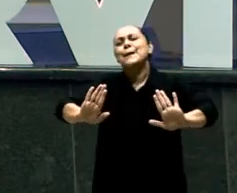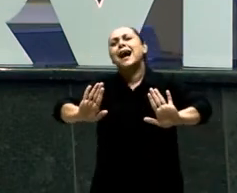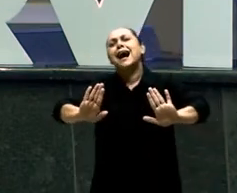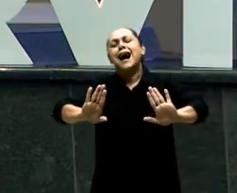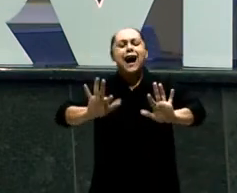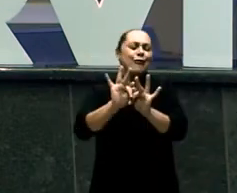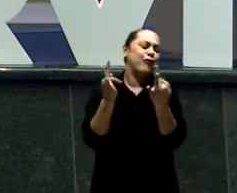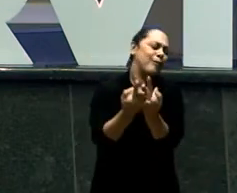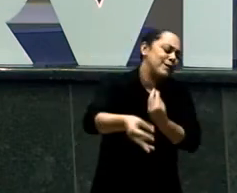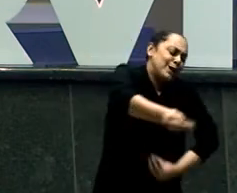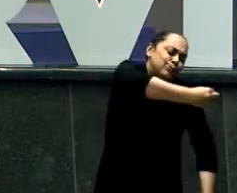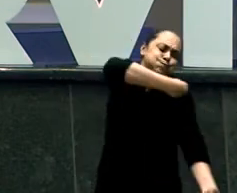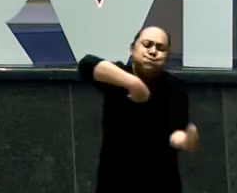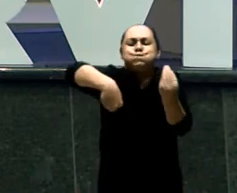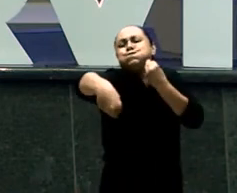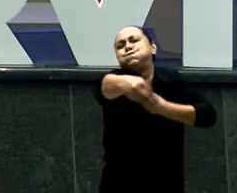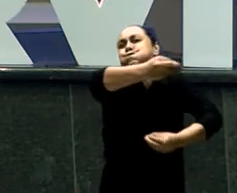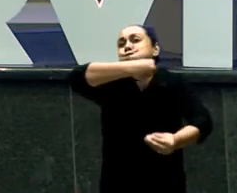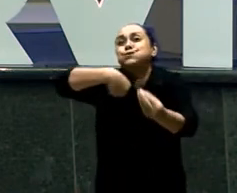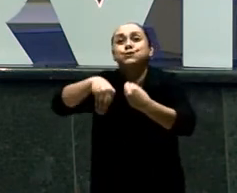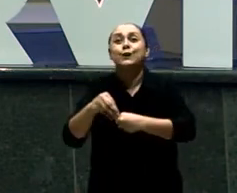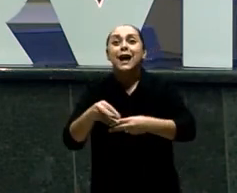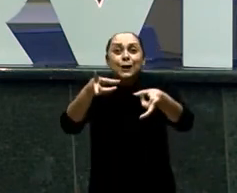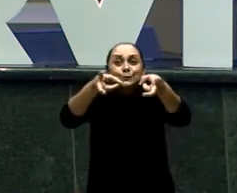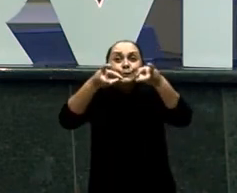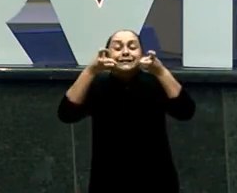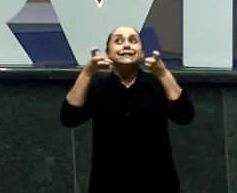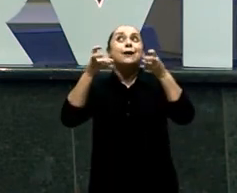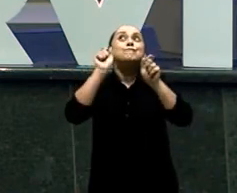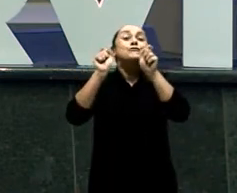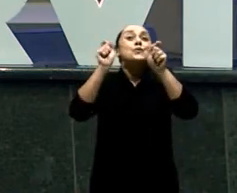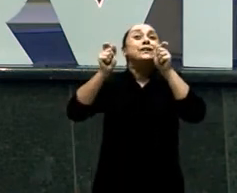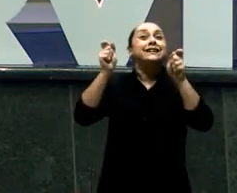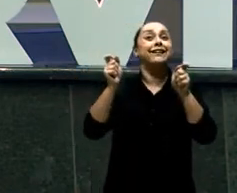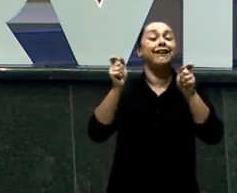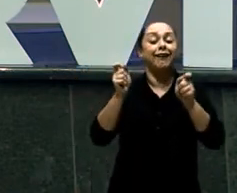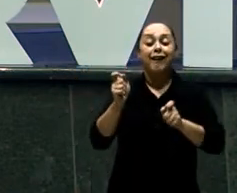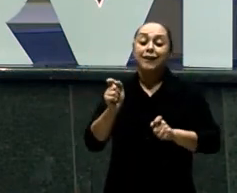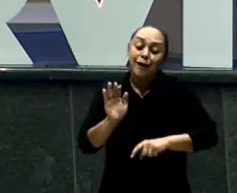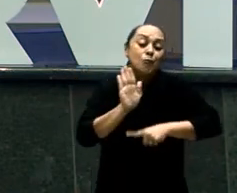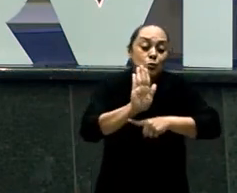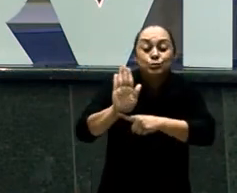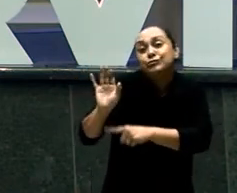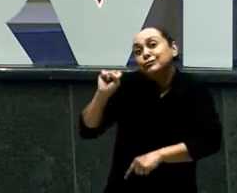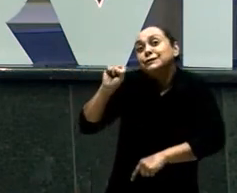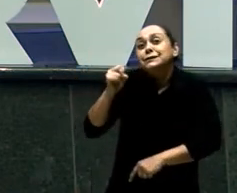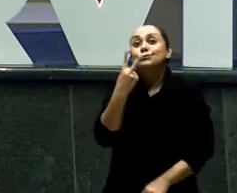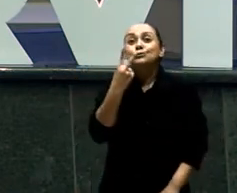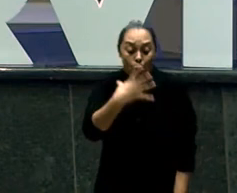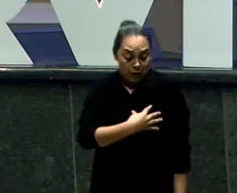Não conseguiam Enxergar Que não Estavam cuidando De apenas Duas crianças De dois irmãos Que não eram Apenas seus